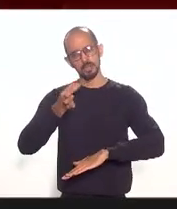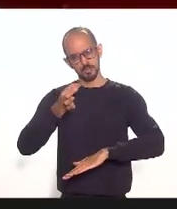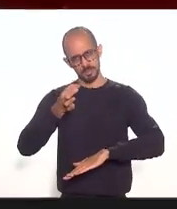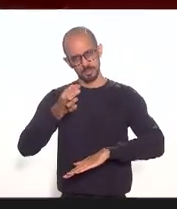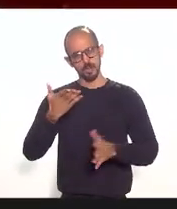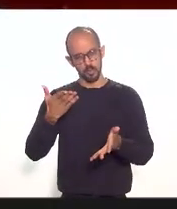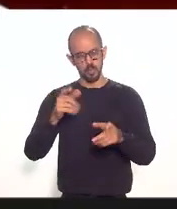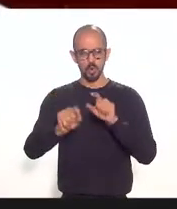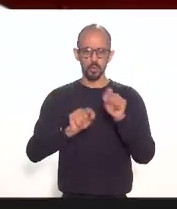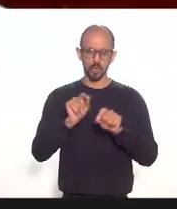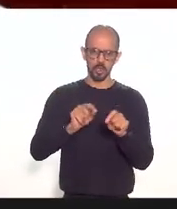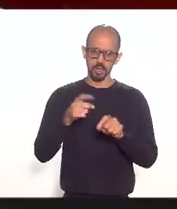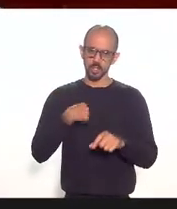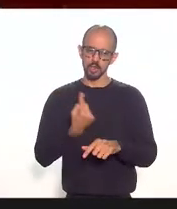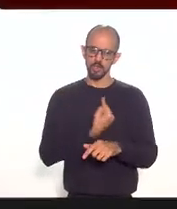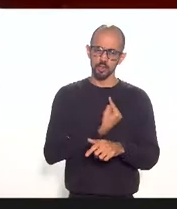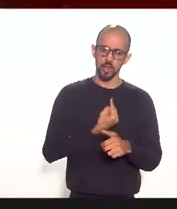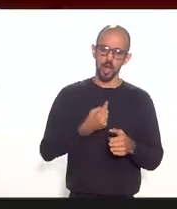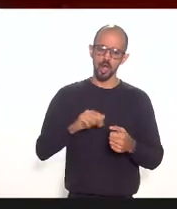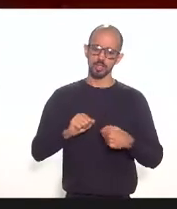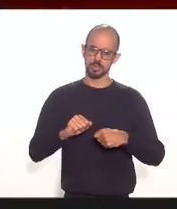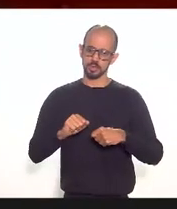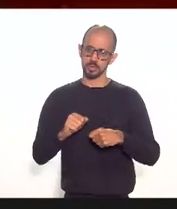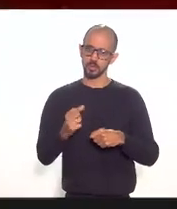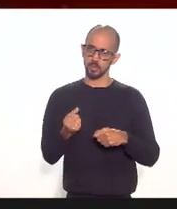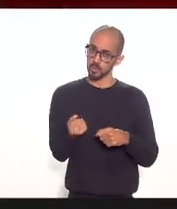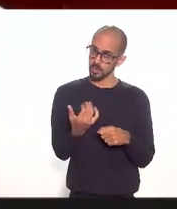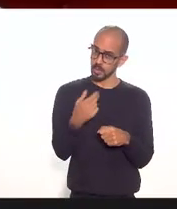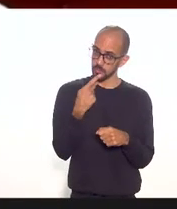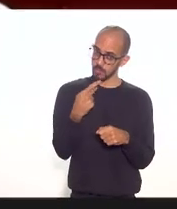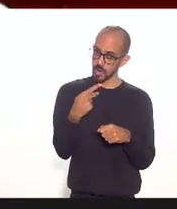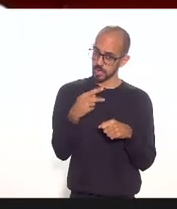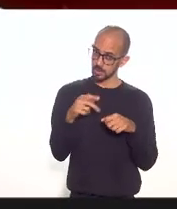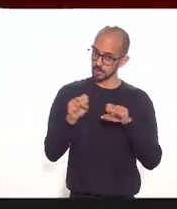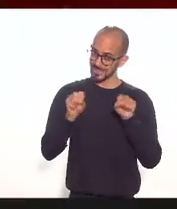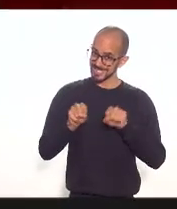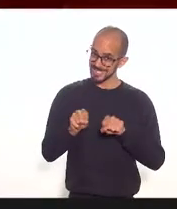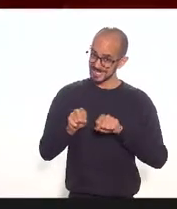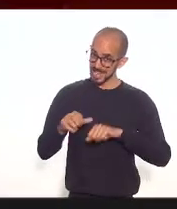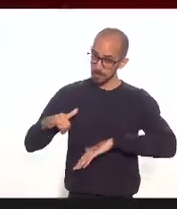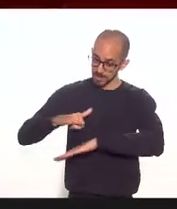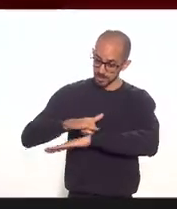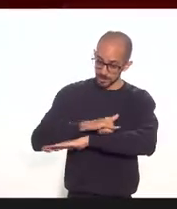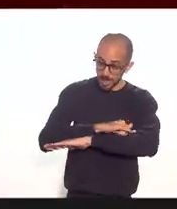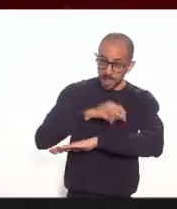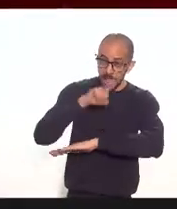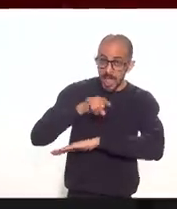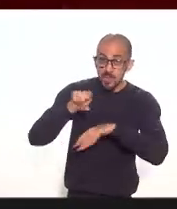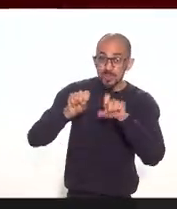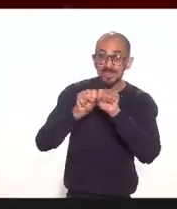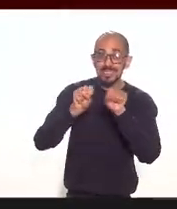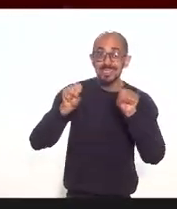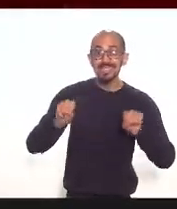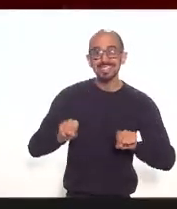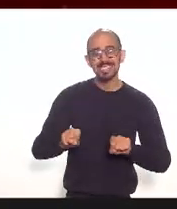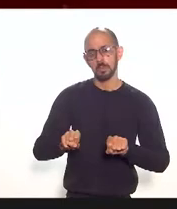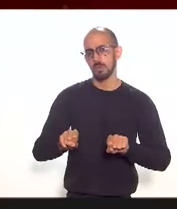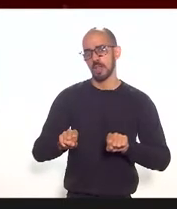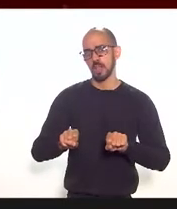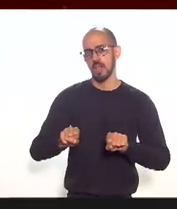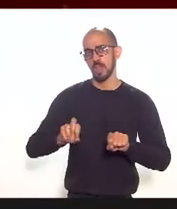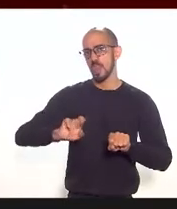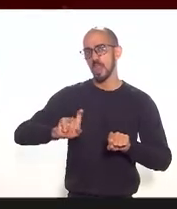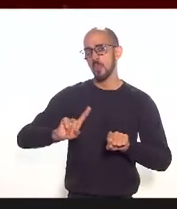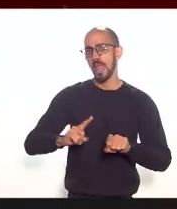gente quando trata de um sistema aeroportuário a gente está tratando de um sistema a gente não está tratando